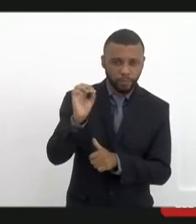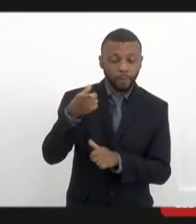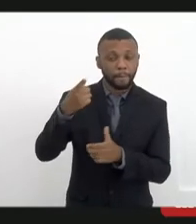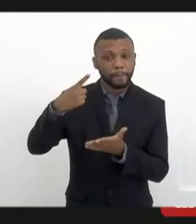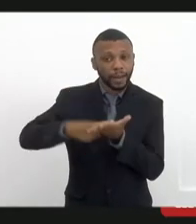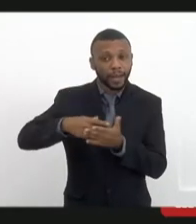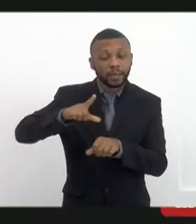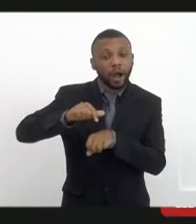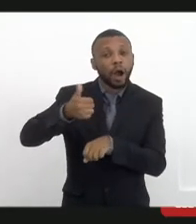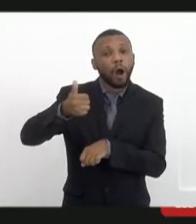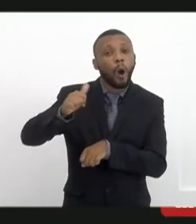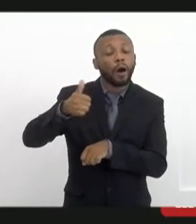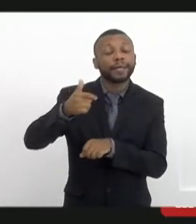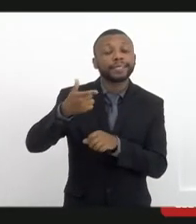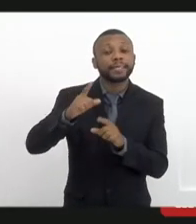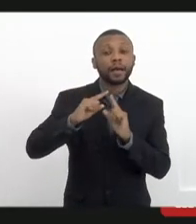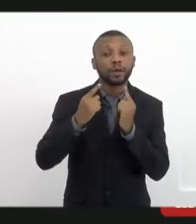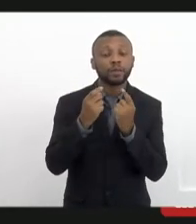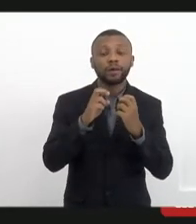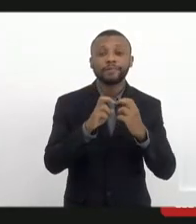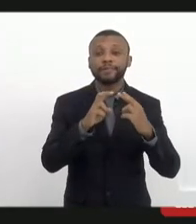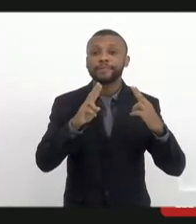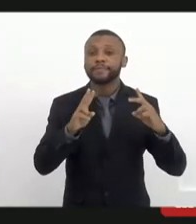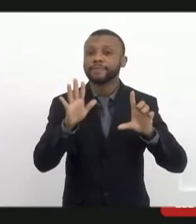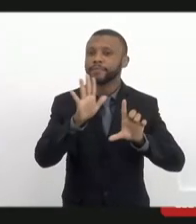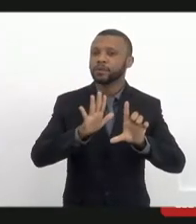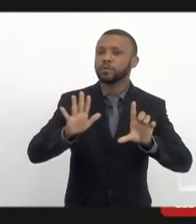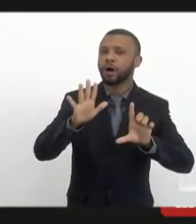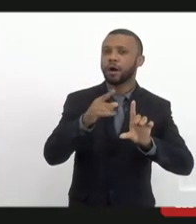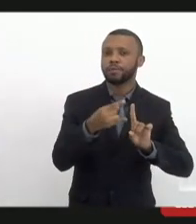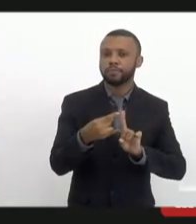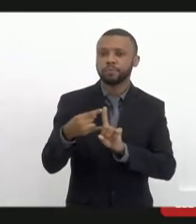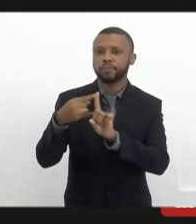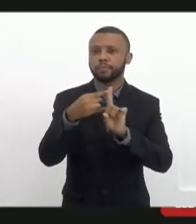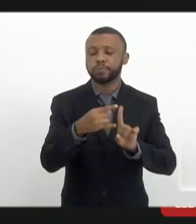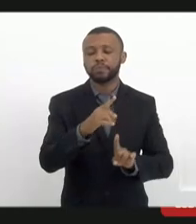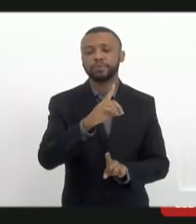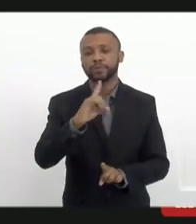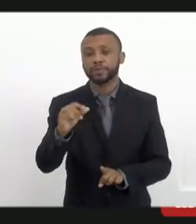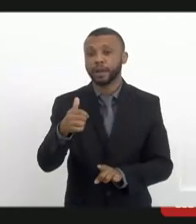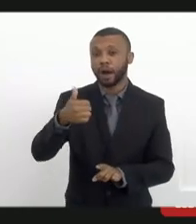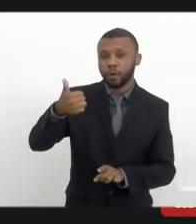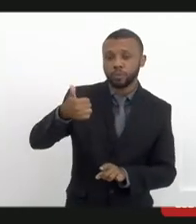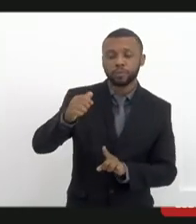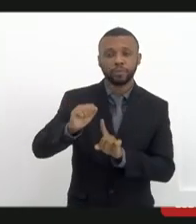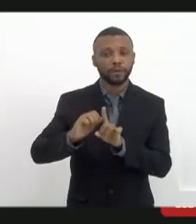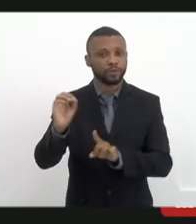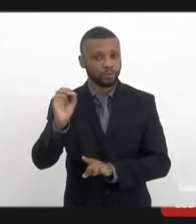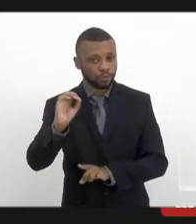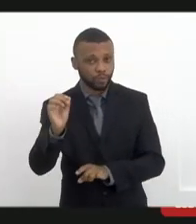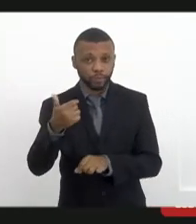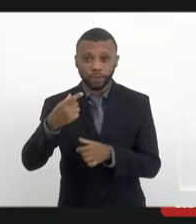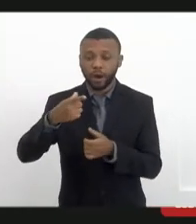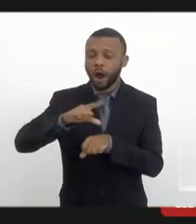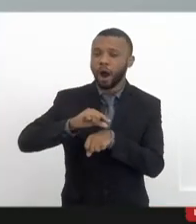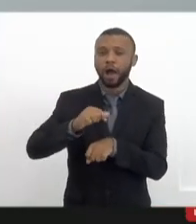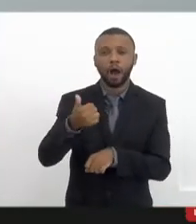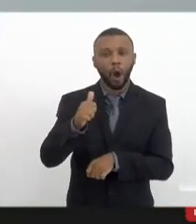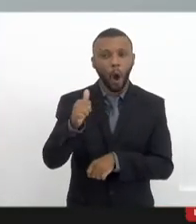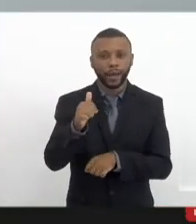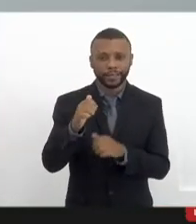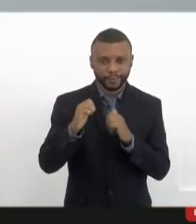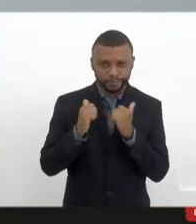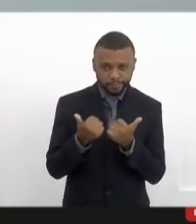virtual. Reunião virtual dia 1º de outubro às 11 horas. Está bem? Bom, se não houver mais nenhum